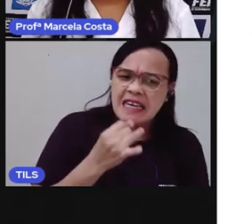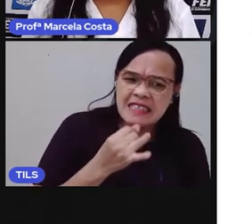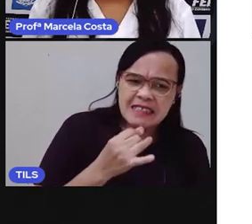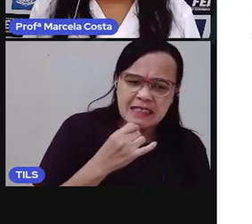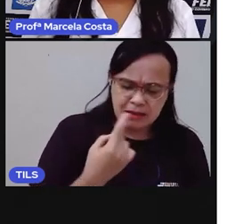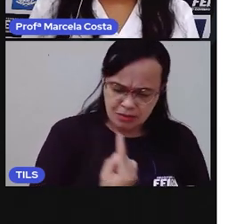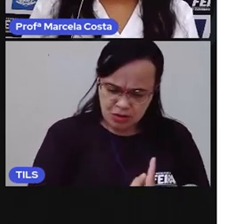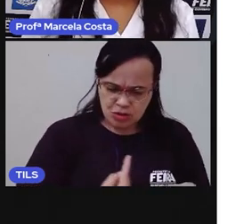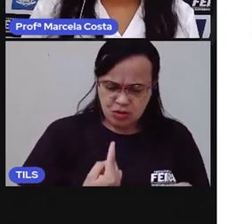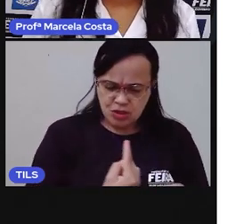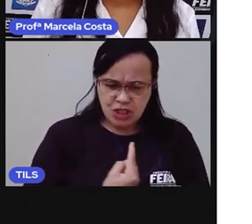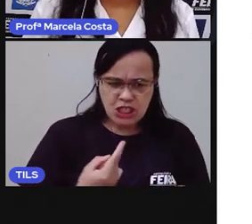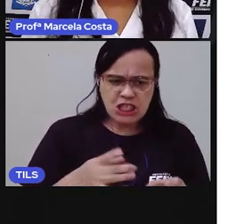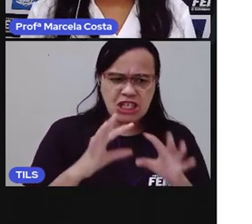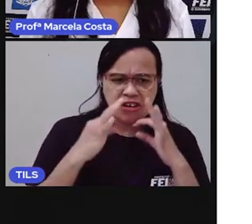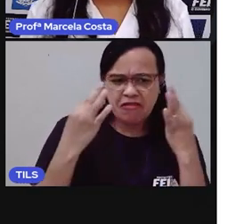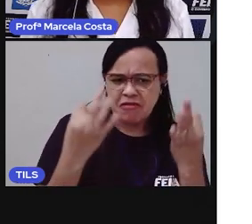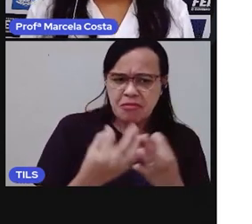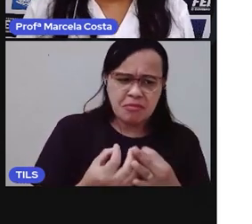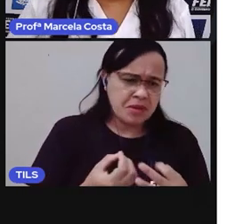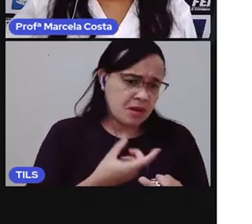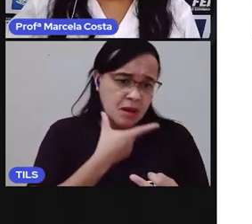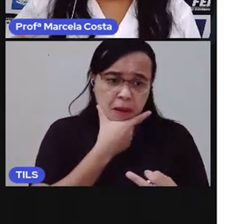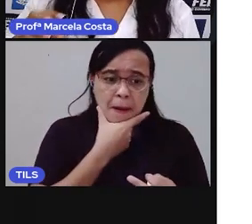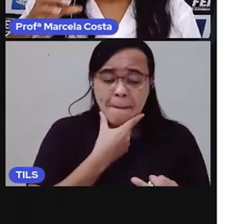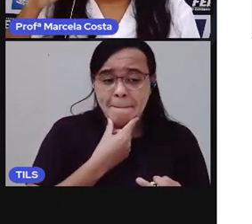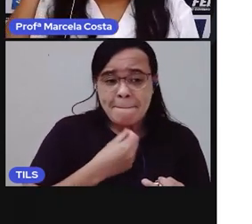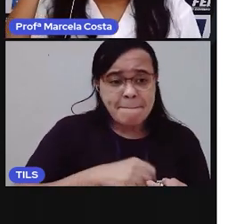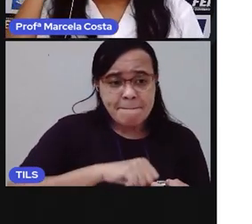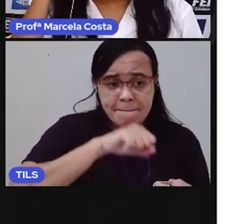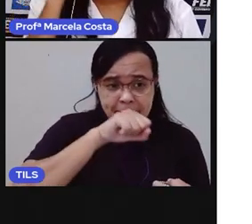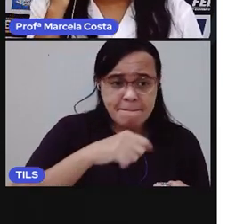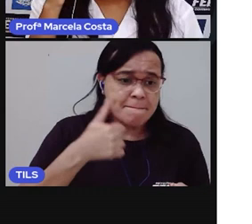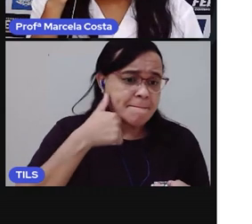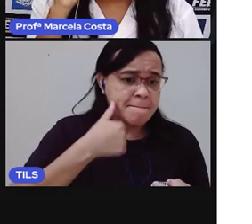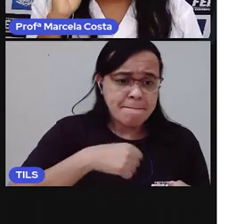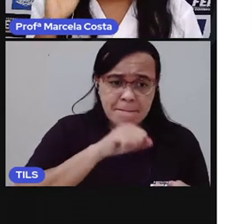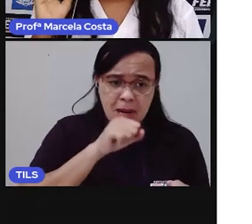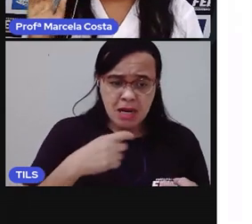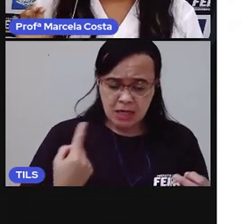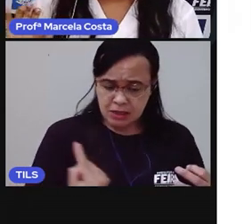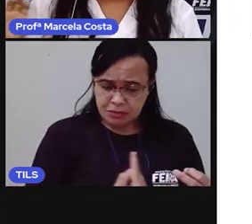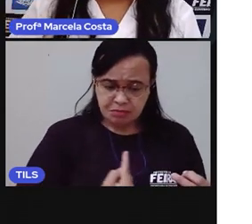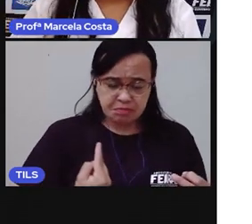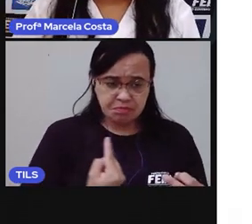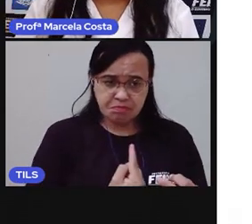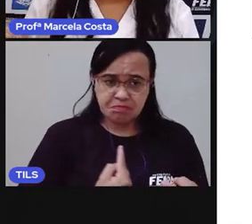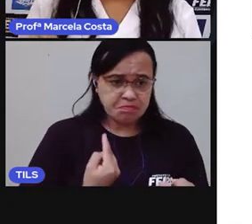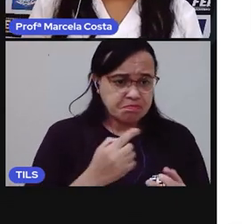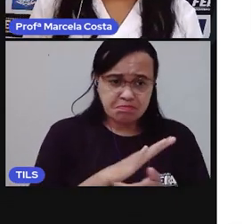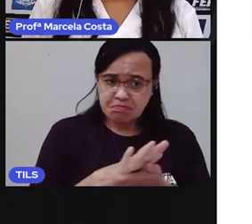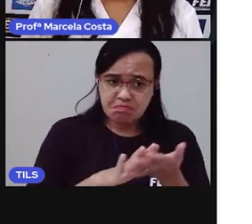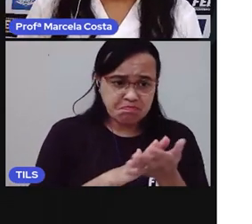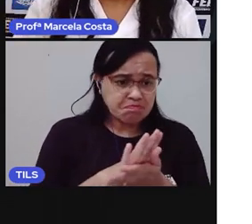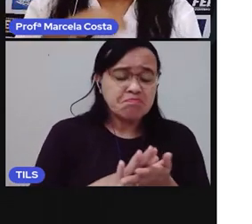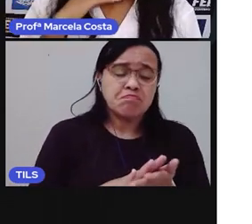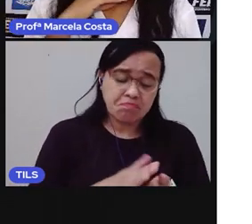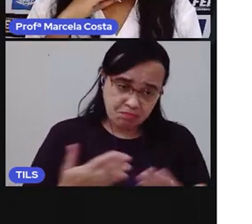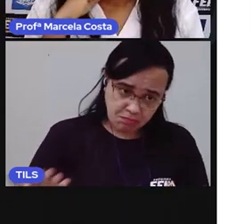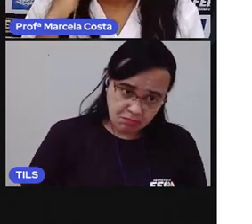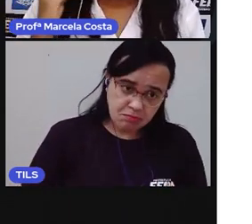a mãe por perto, sem o papai por perto. E ainda com o pensamento de que a cuca vai chegar